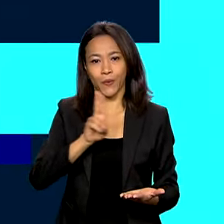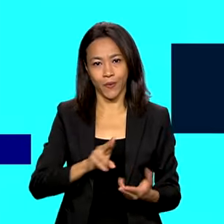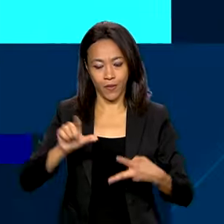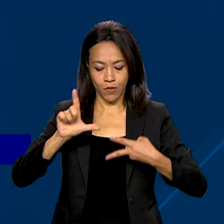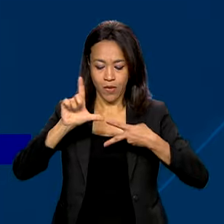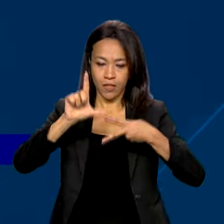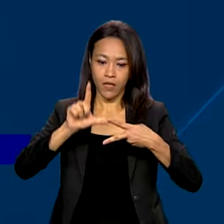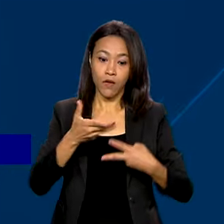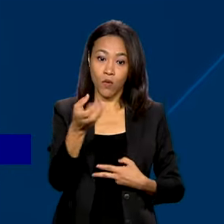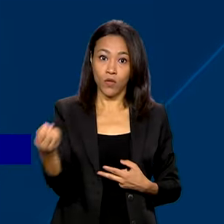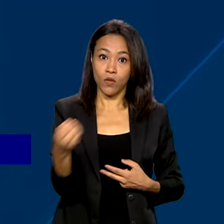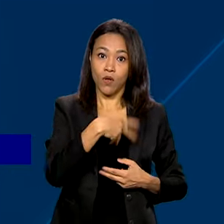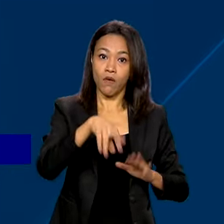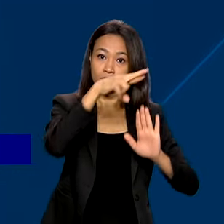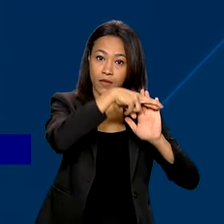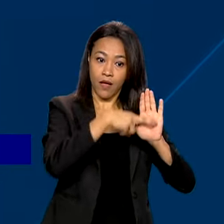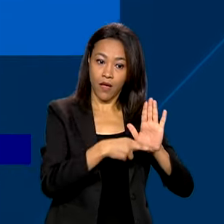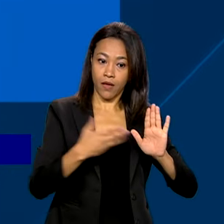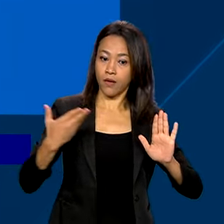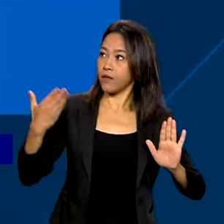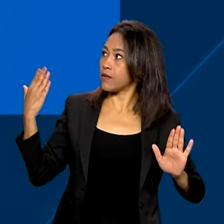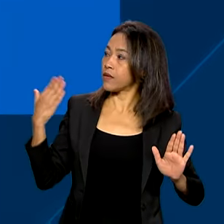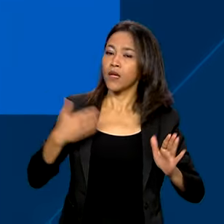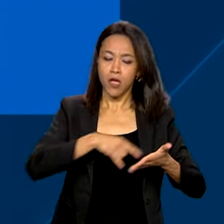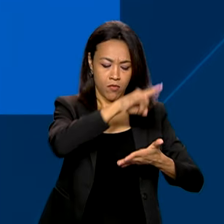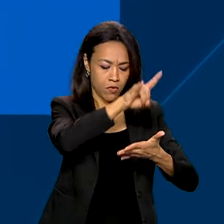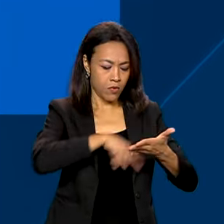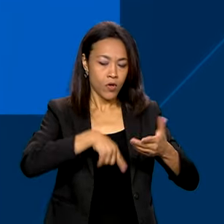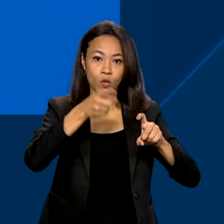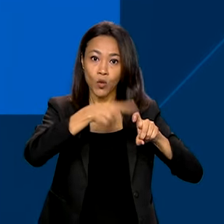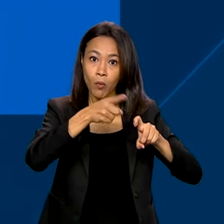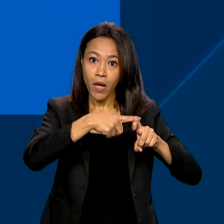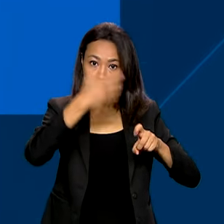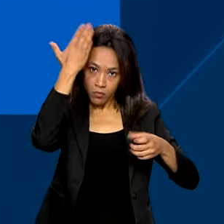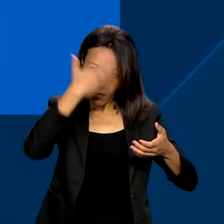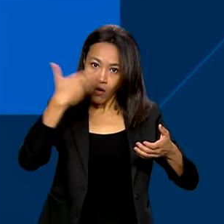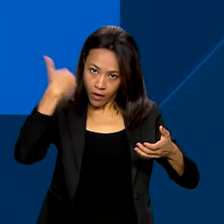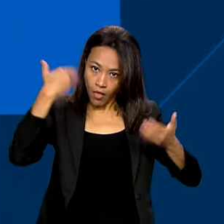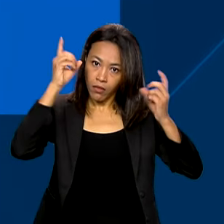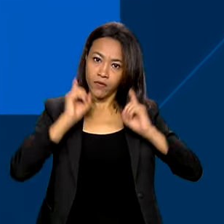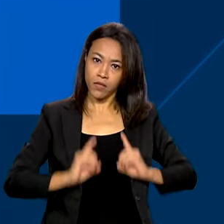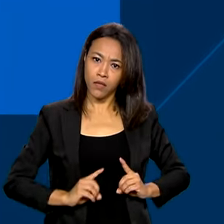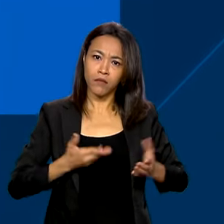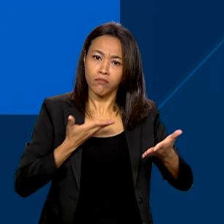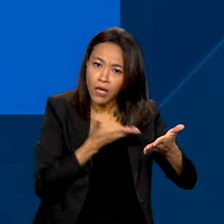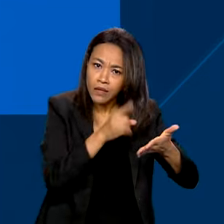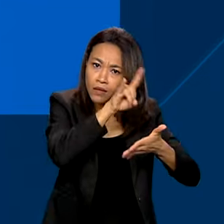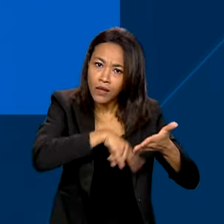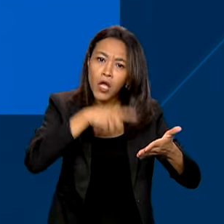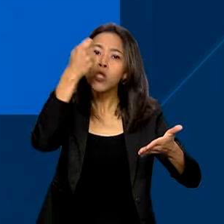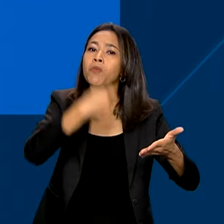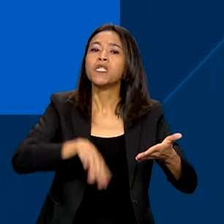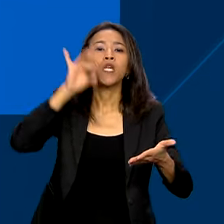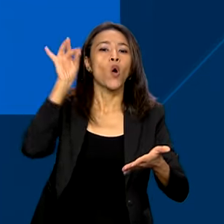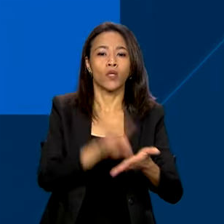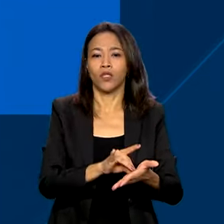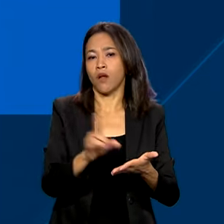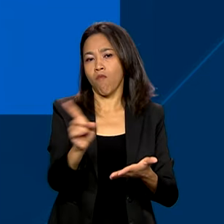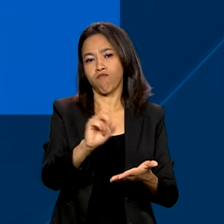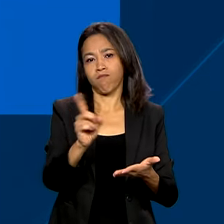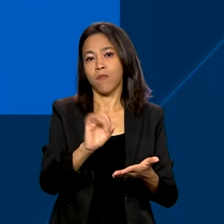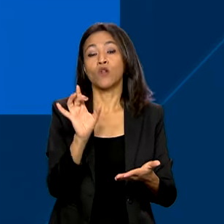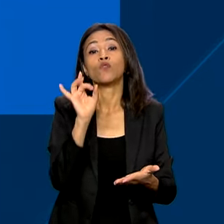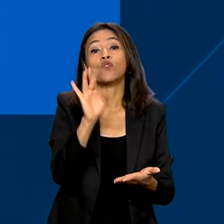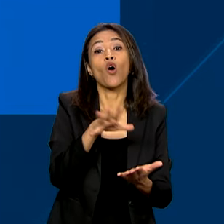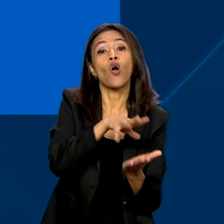Com as novas regras, o atestado que comprova a deficiência não precisa mais ser original. Basta